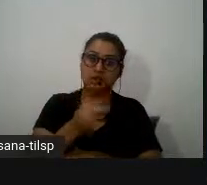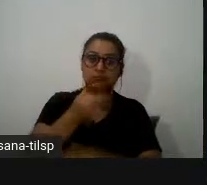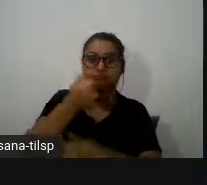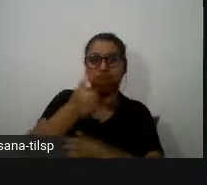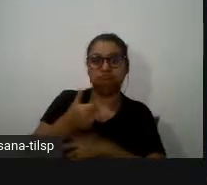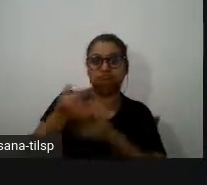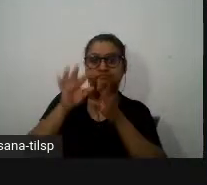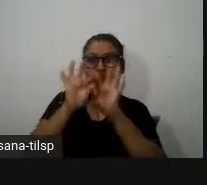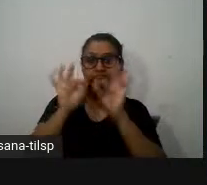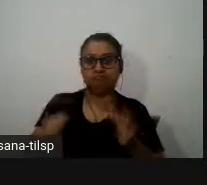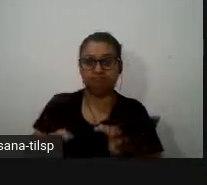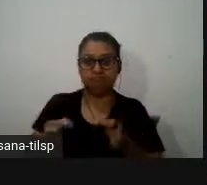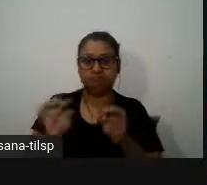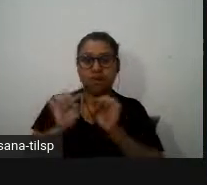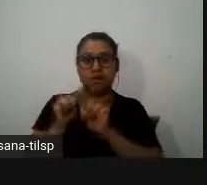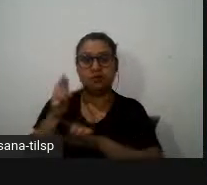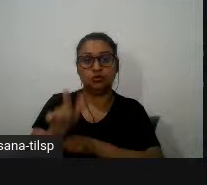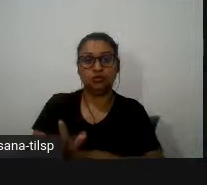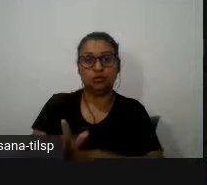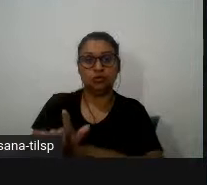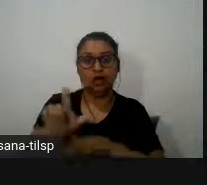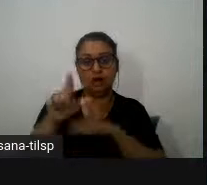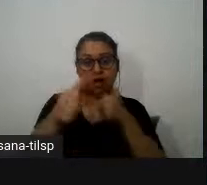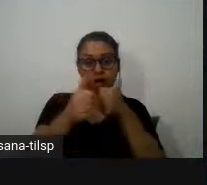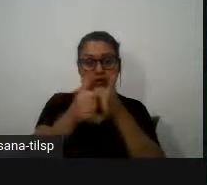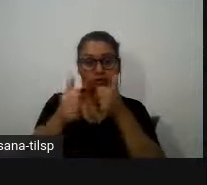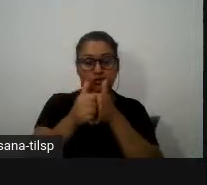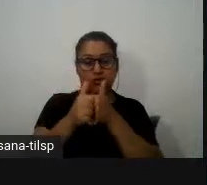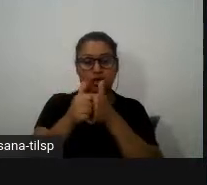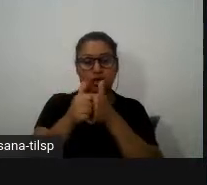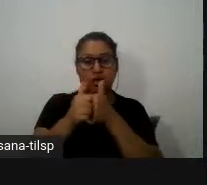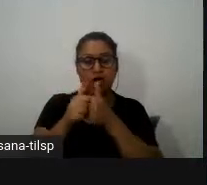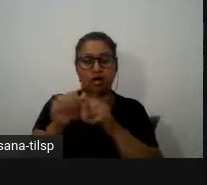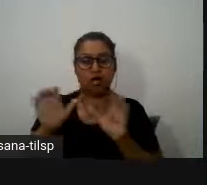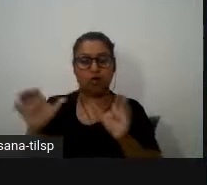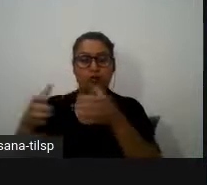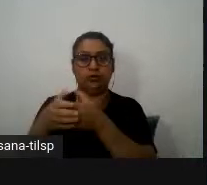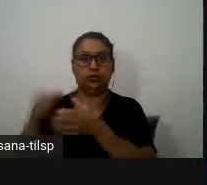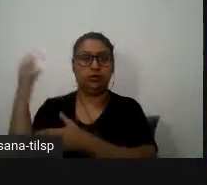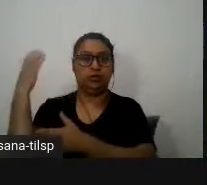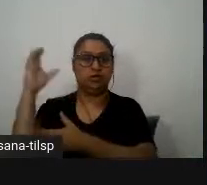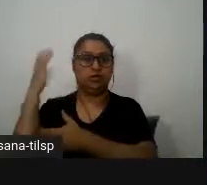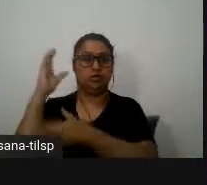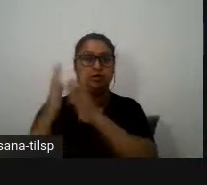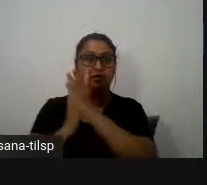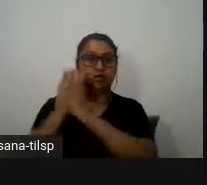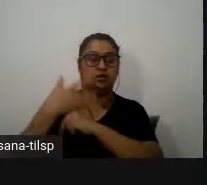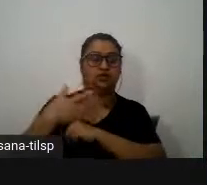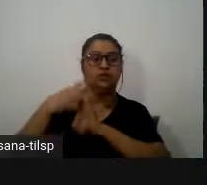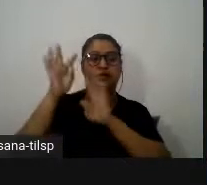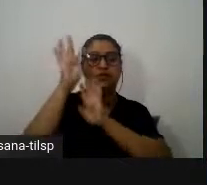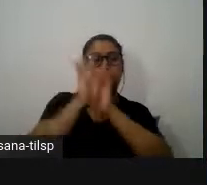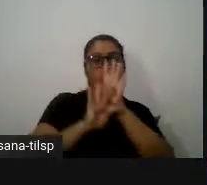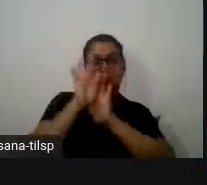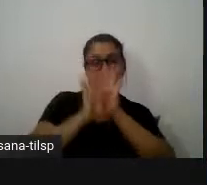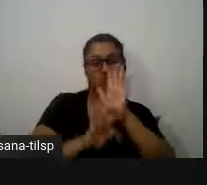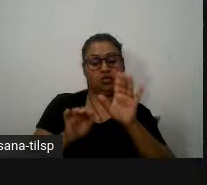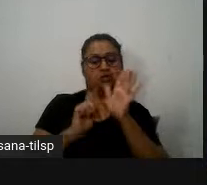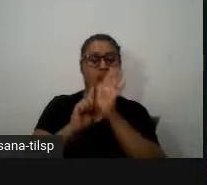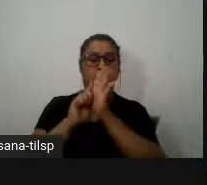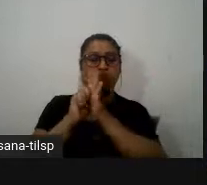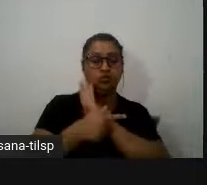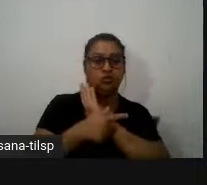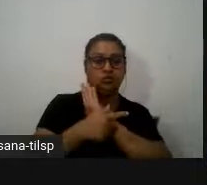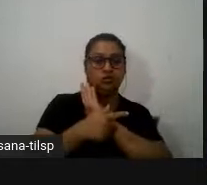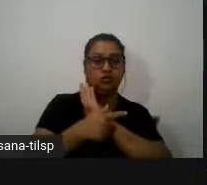feliz então mais uma vez aproximar a comunidade científica das pessoas através dos textos e dos géneros que